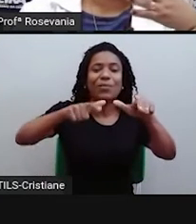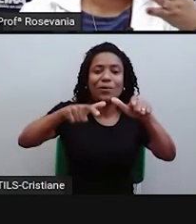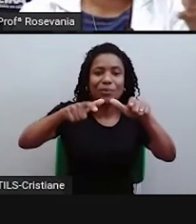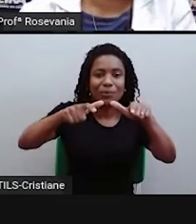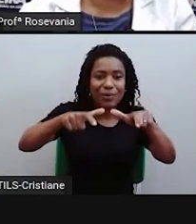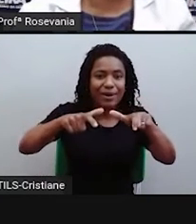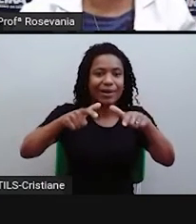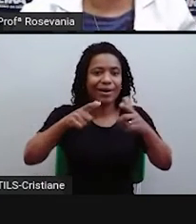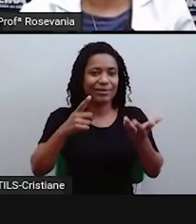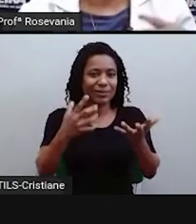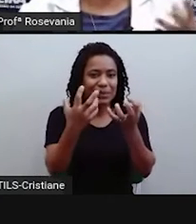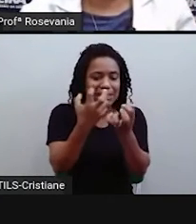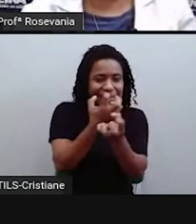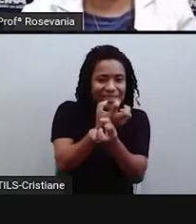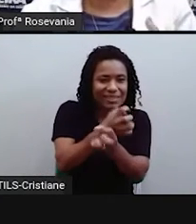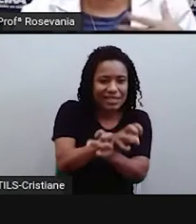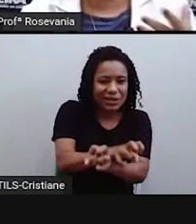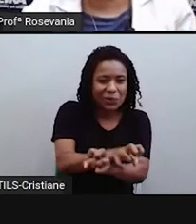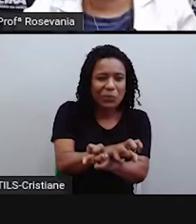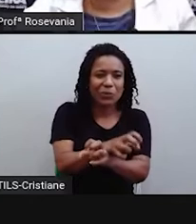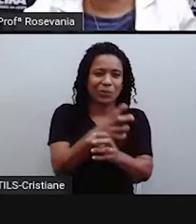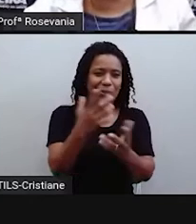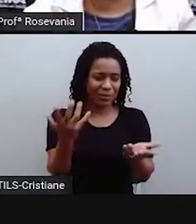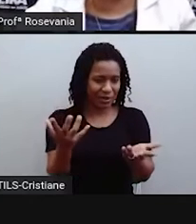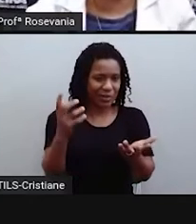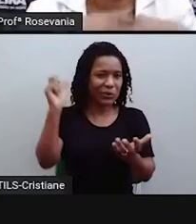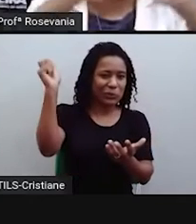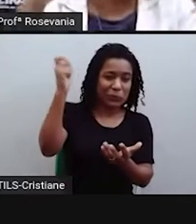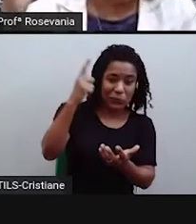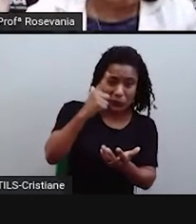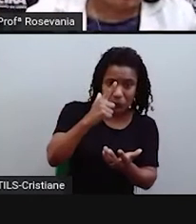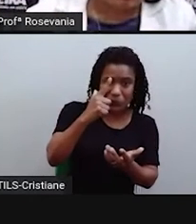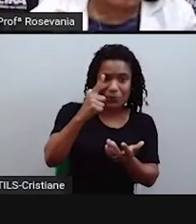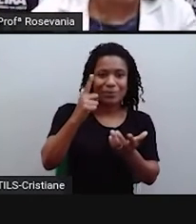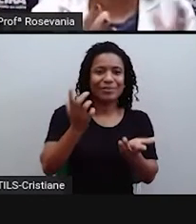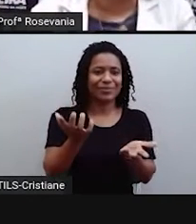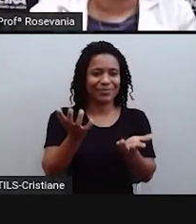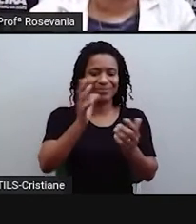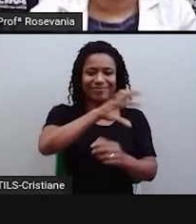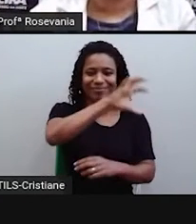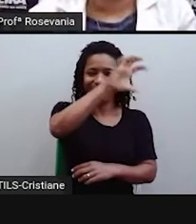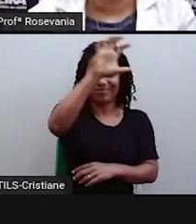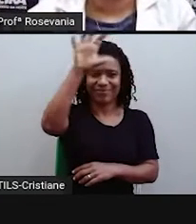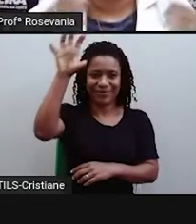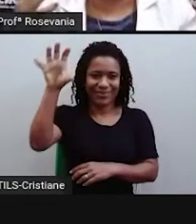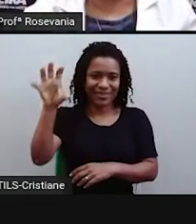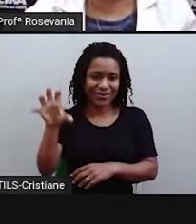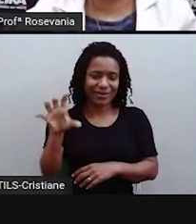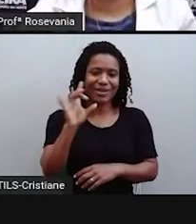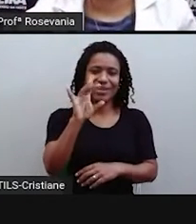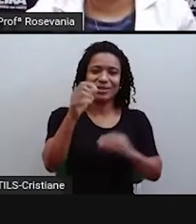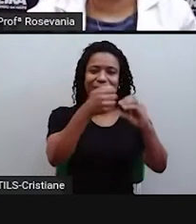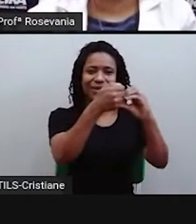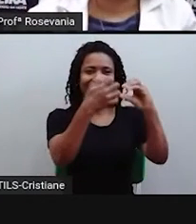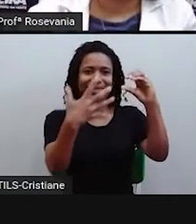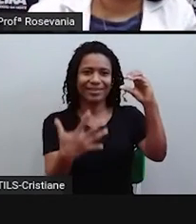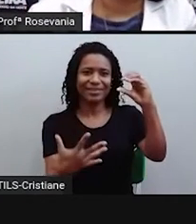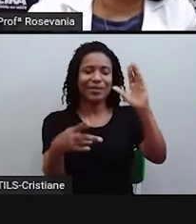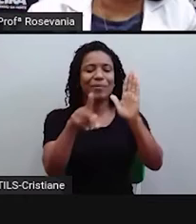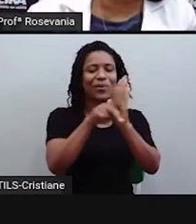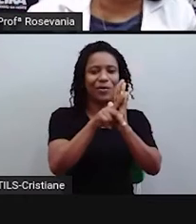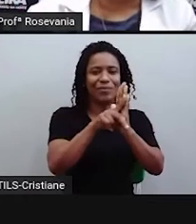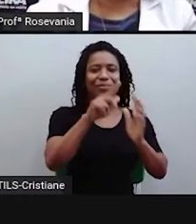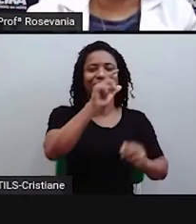ele é mais seco. Então, de qualquer forma, essas particularidades, elas estão todas